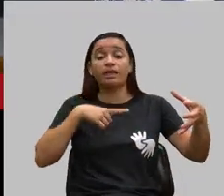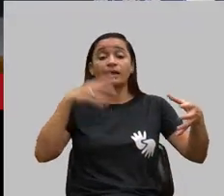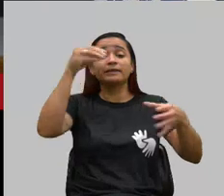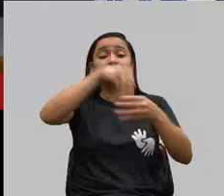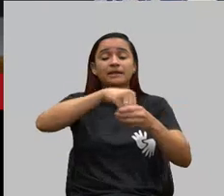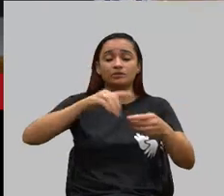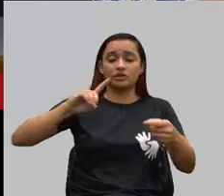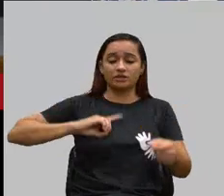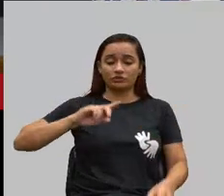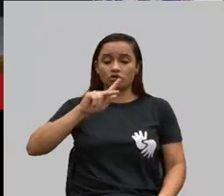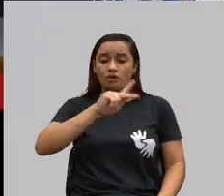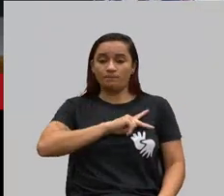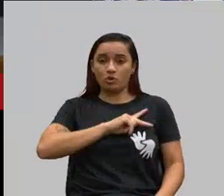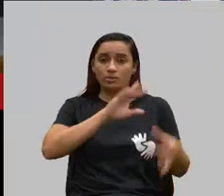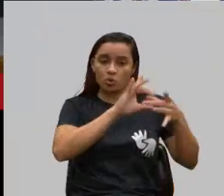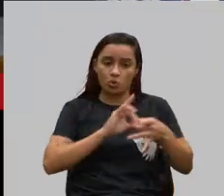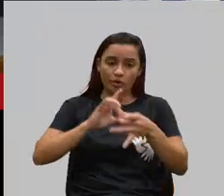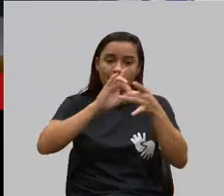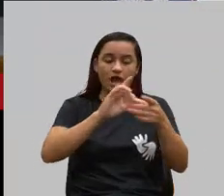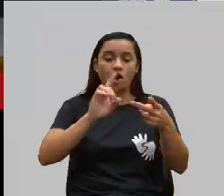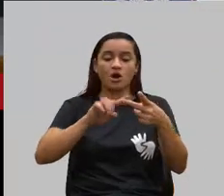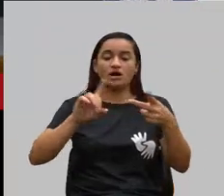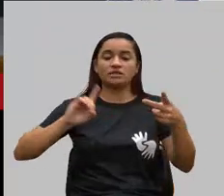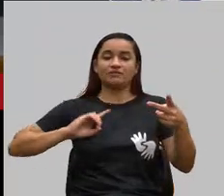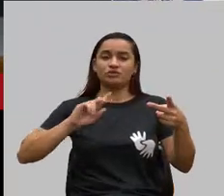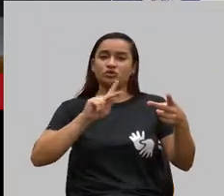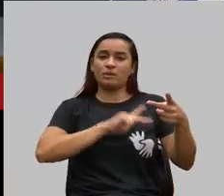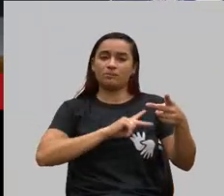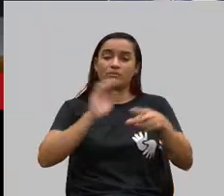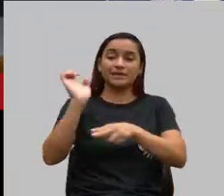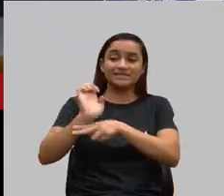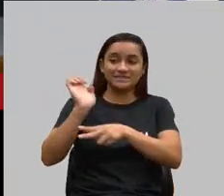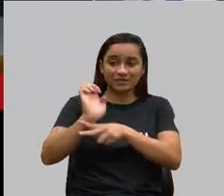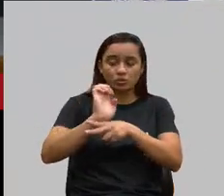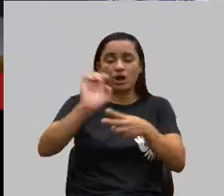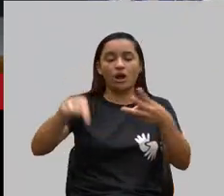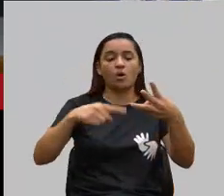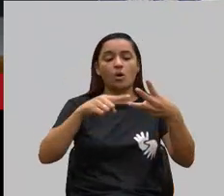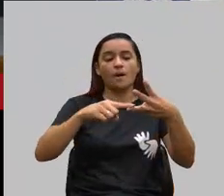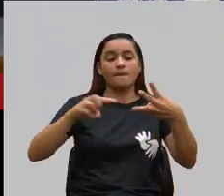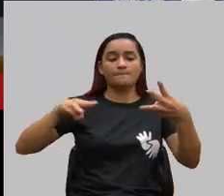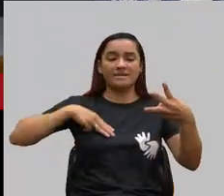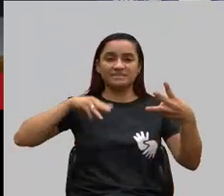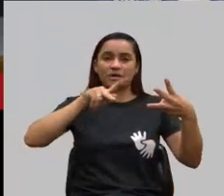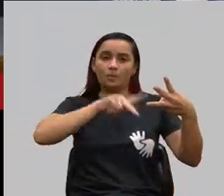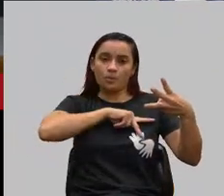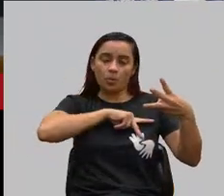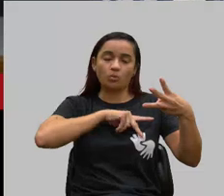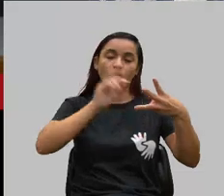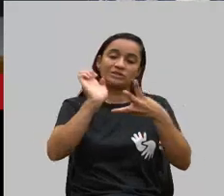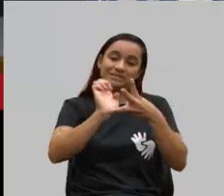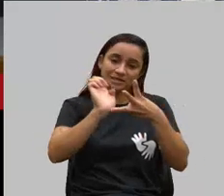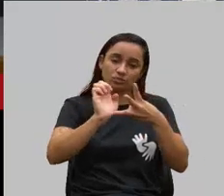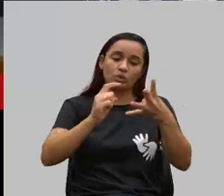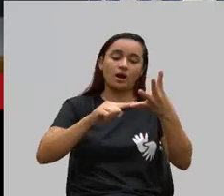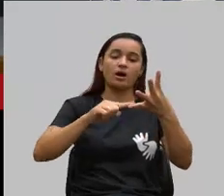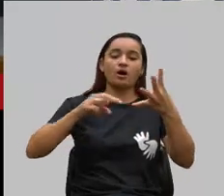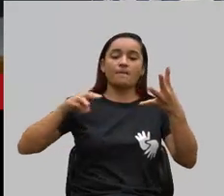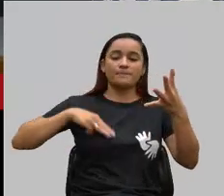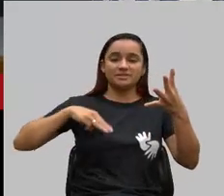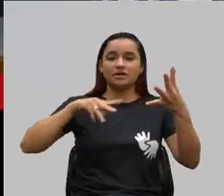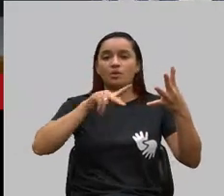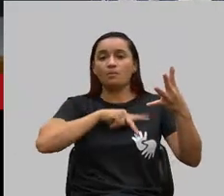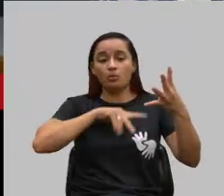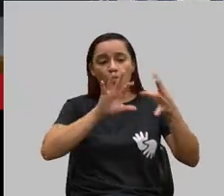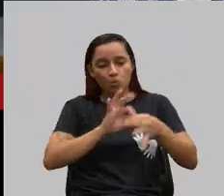União, Defensoria Pública Estadual, Ministério Público Estadual, Ministério Público da União,